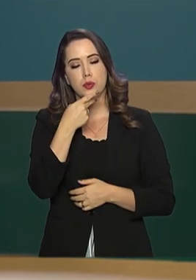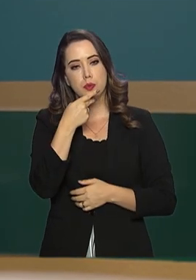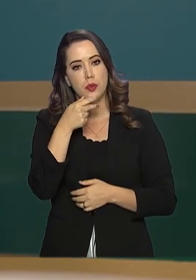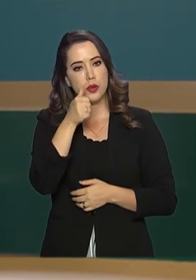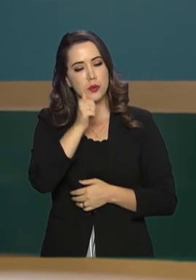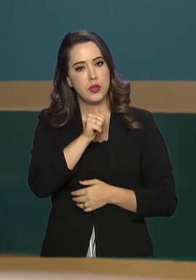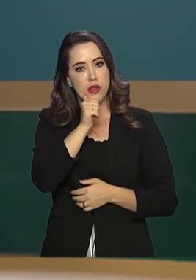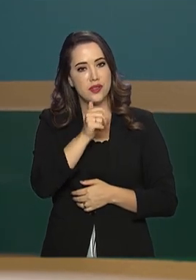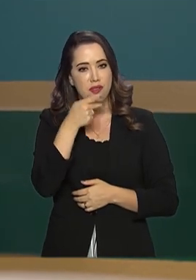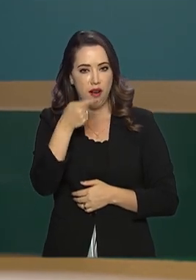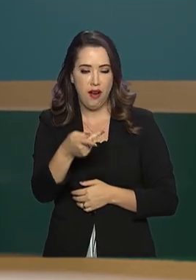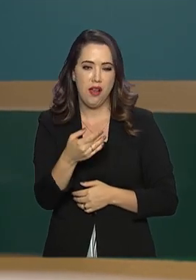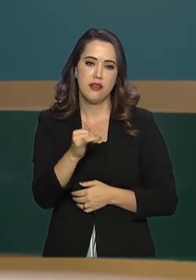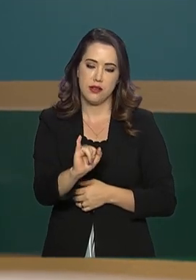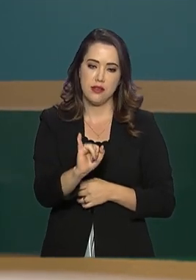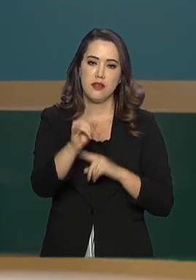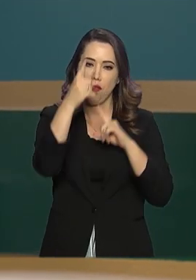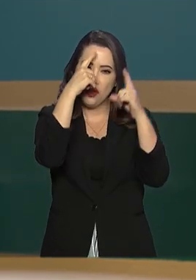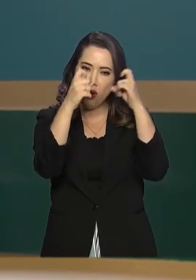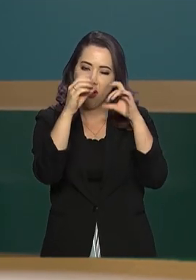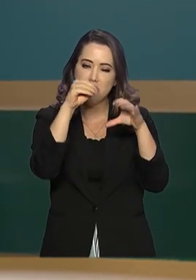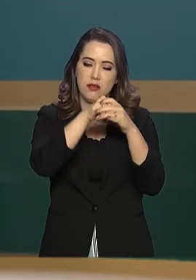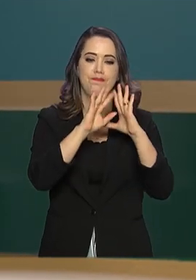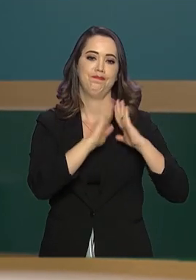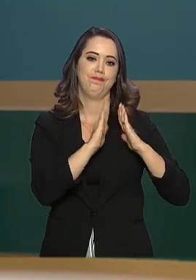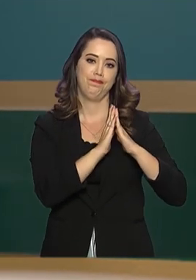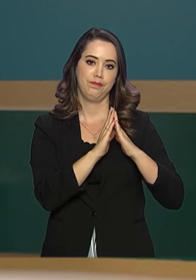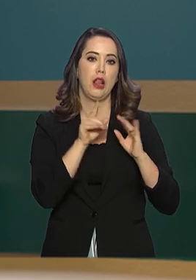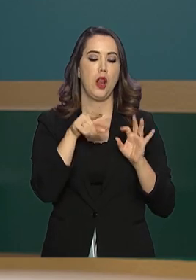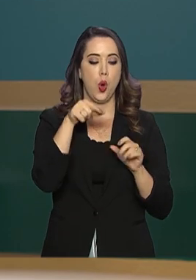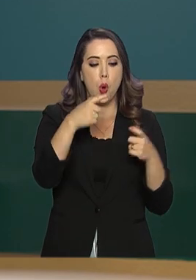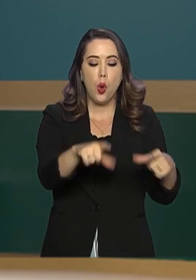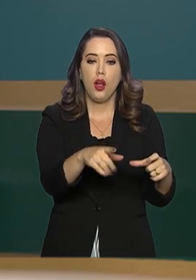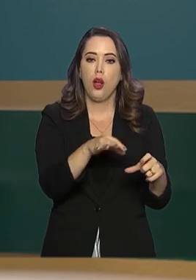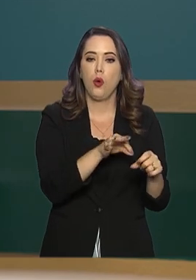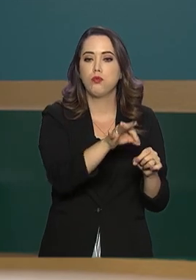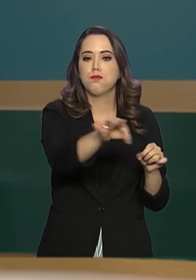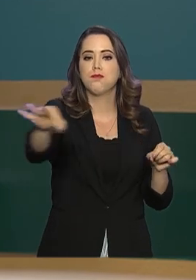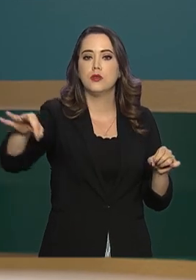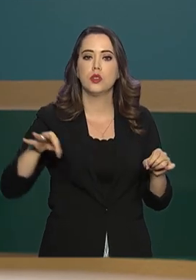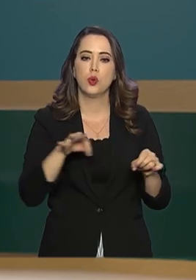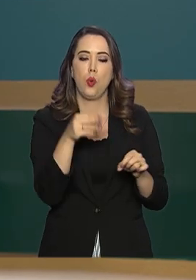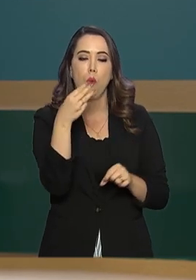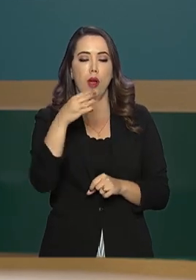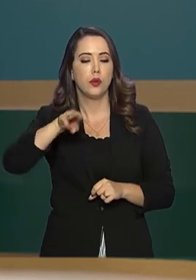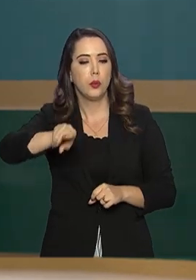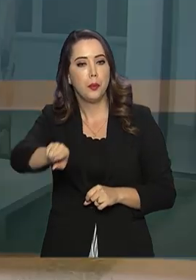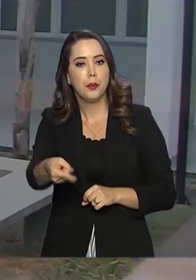os agressores. O espaço, com quase 4 mil metros quadrados, reúne vários serviços.